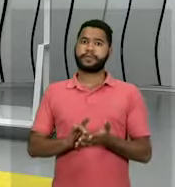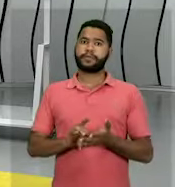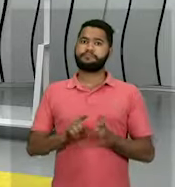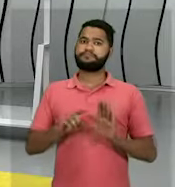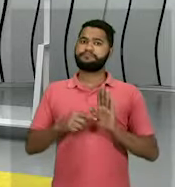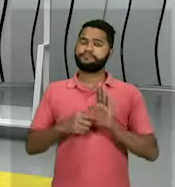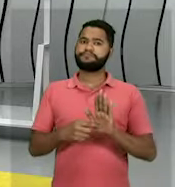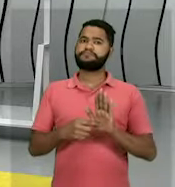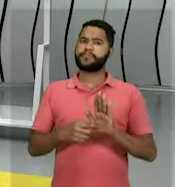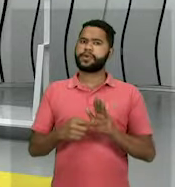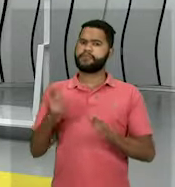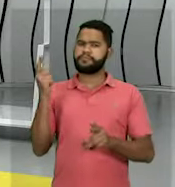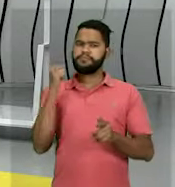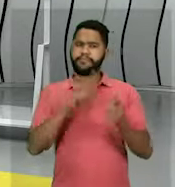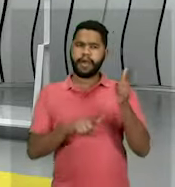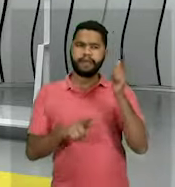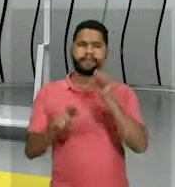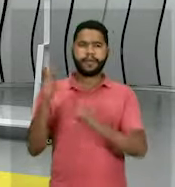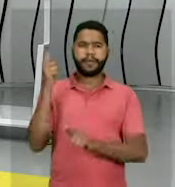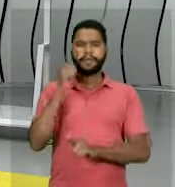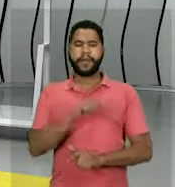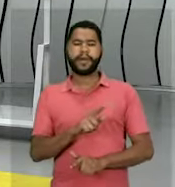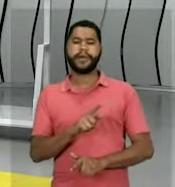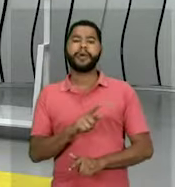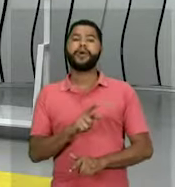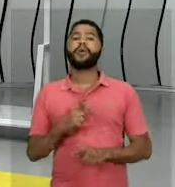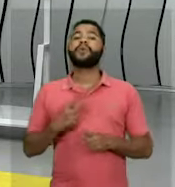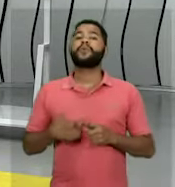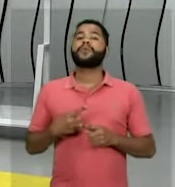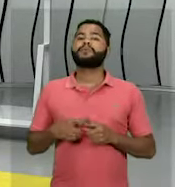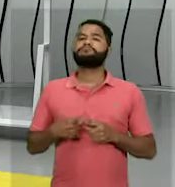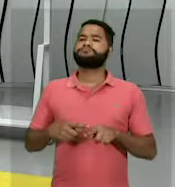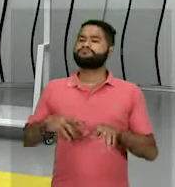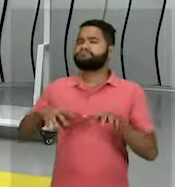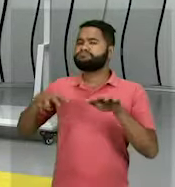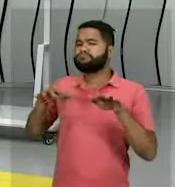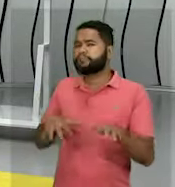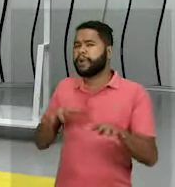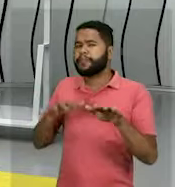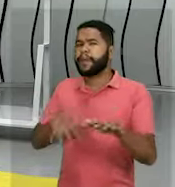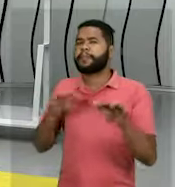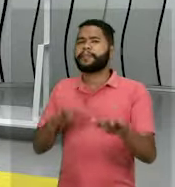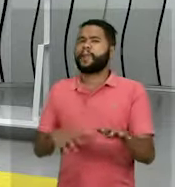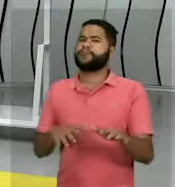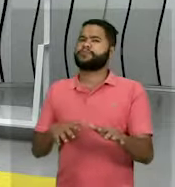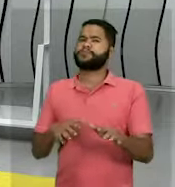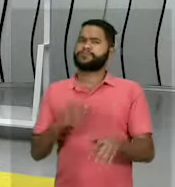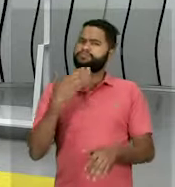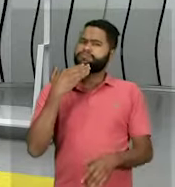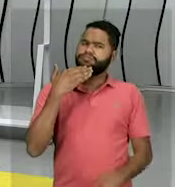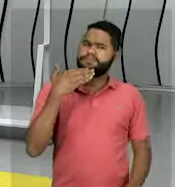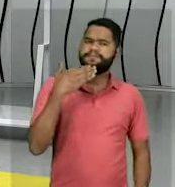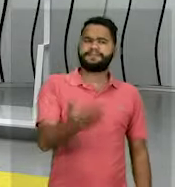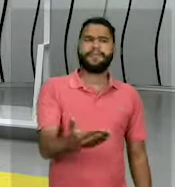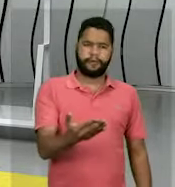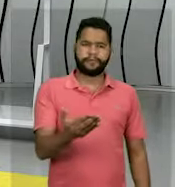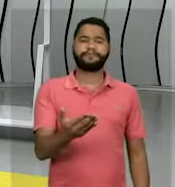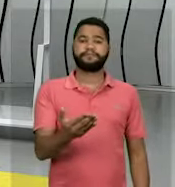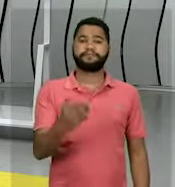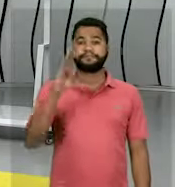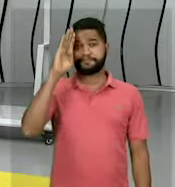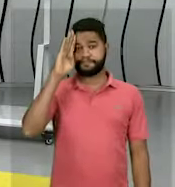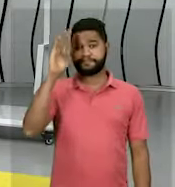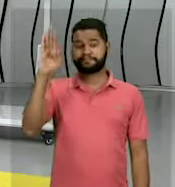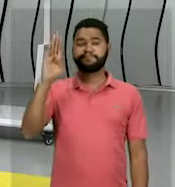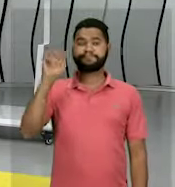de conquista, é uma conquista porque foi fruto de manifestações, de reivindicações, né, principalmente